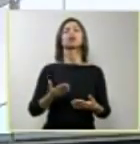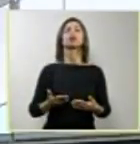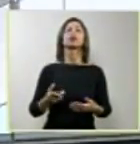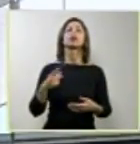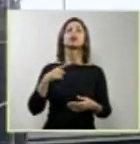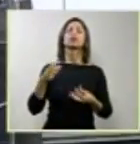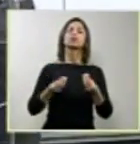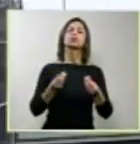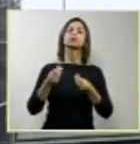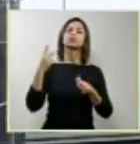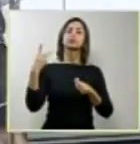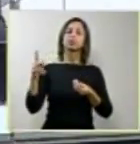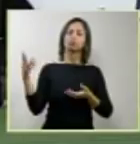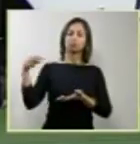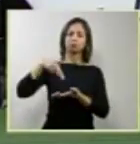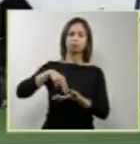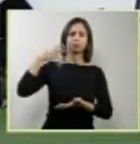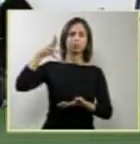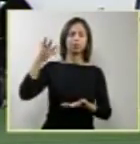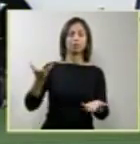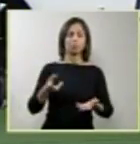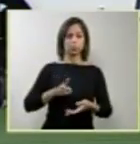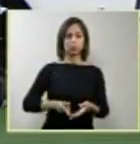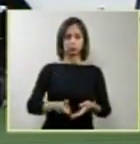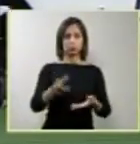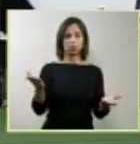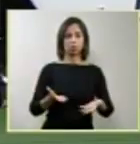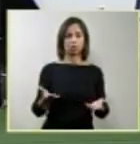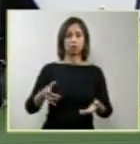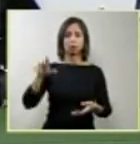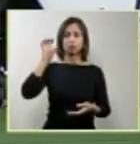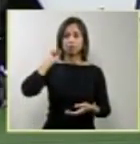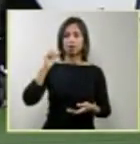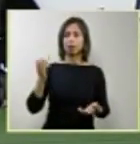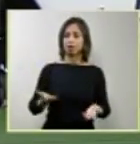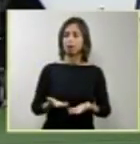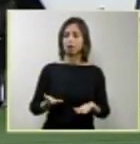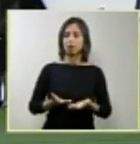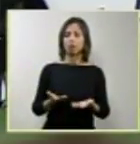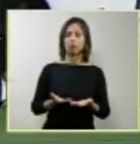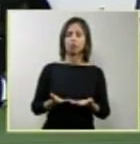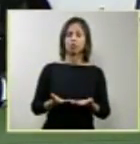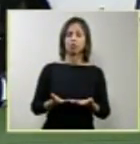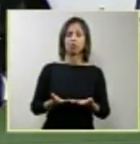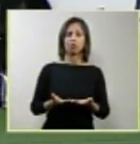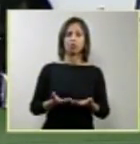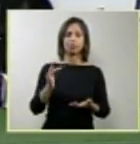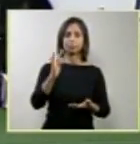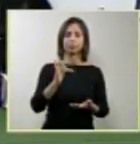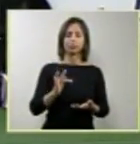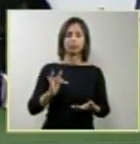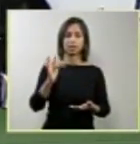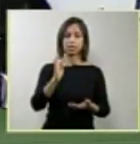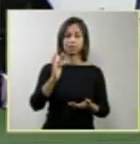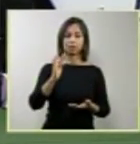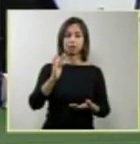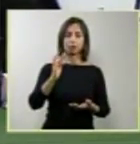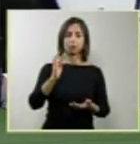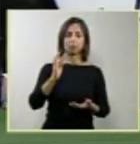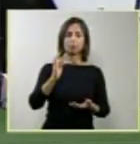comparecimento. Vamos prosseguir ouvindo agora a Federação Brasileira das